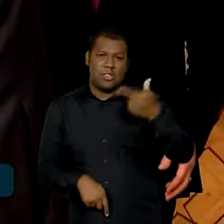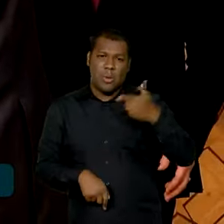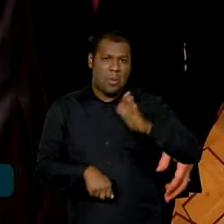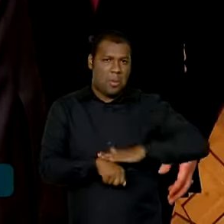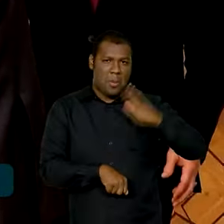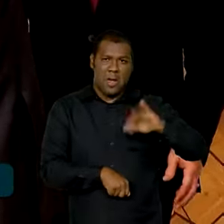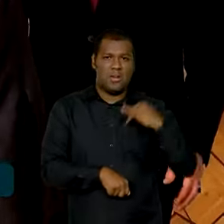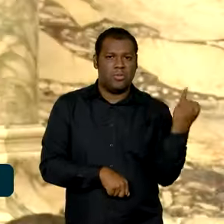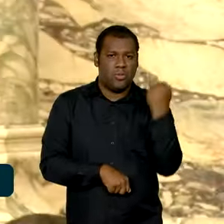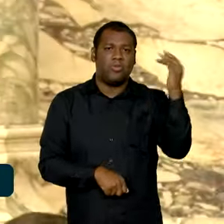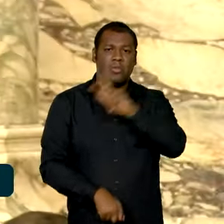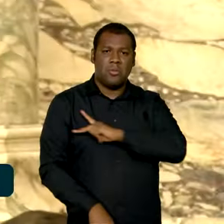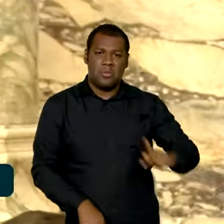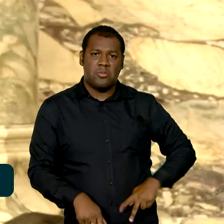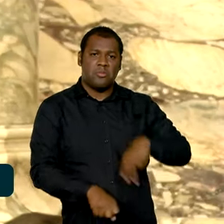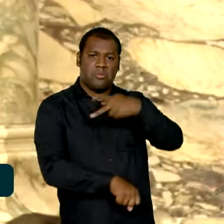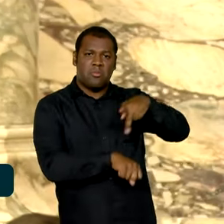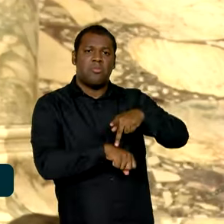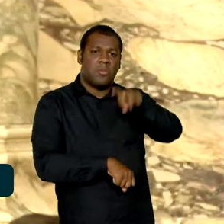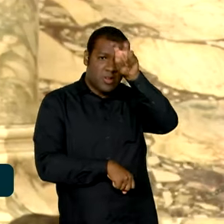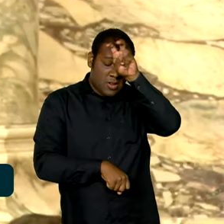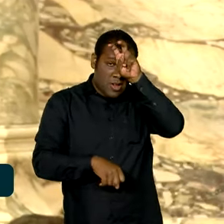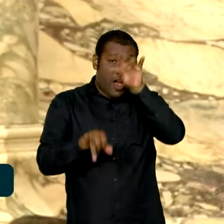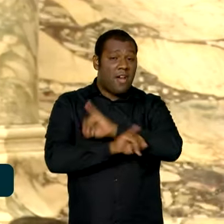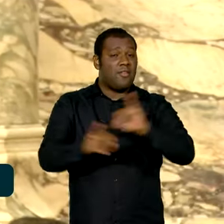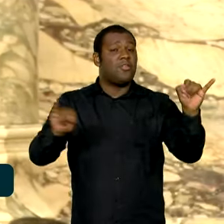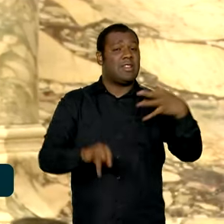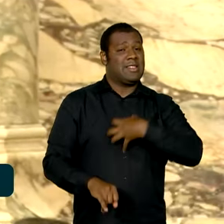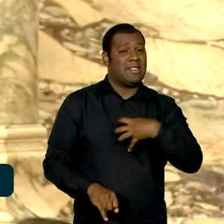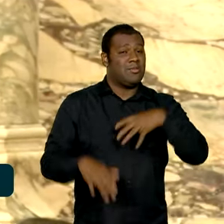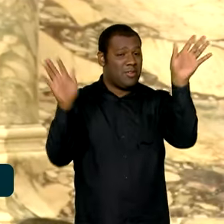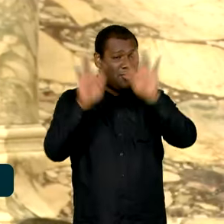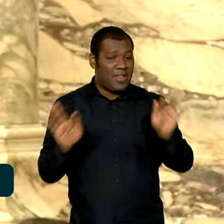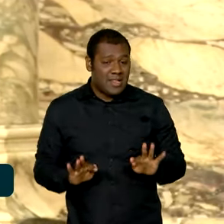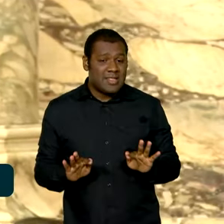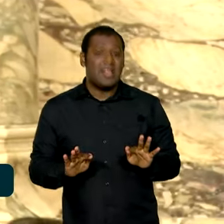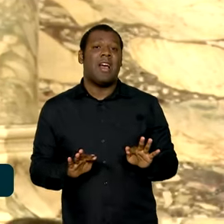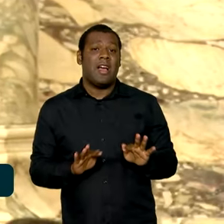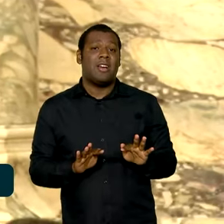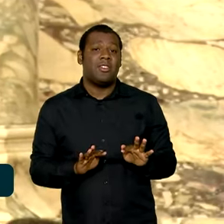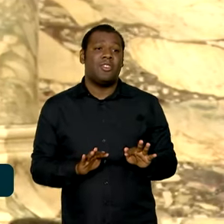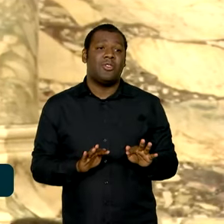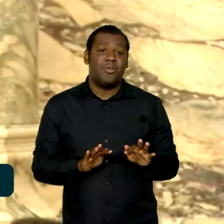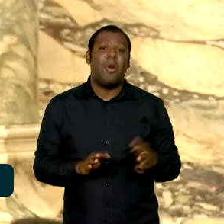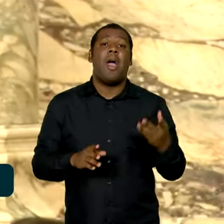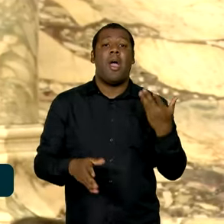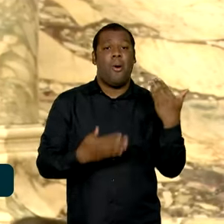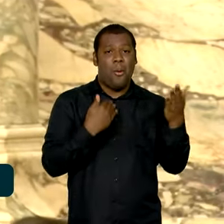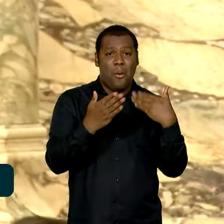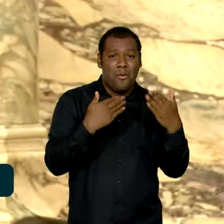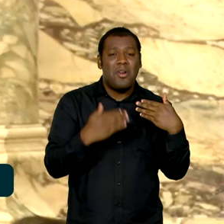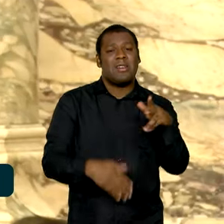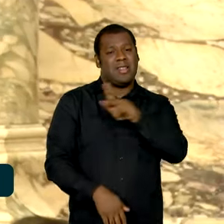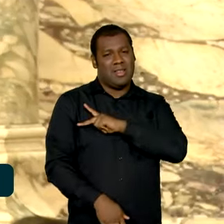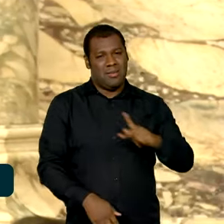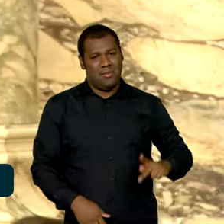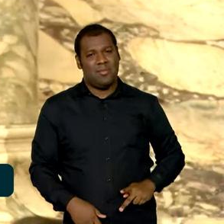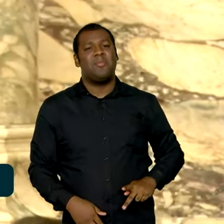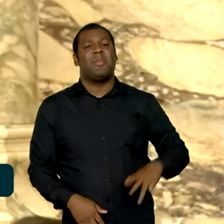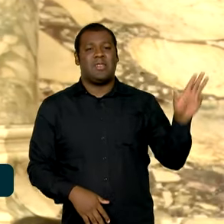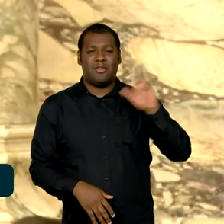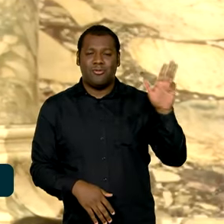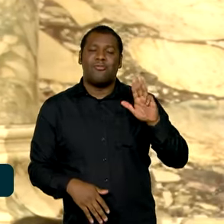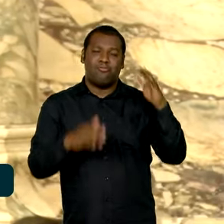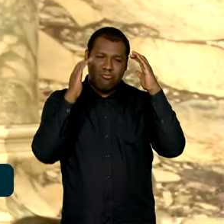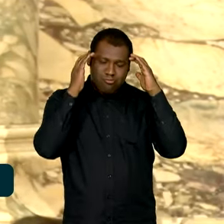presidente egípcio disse estar muito feliz em receber o presidente brasileiro, pelo qual destacou ter um grande respeito.